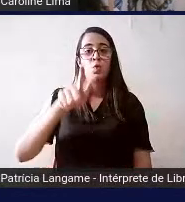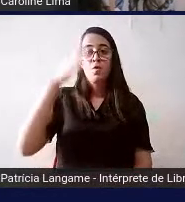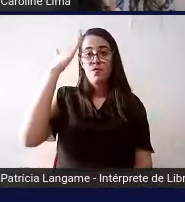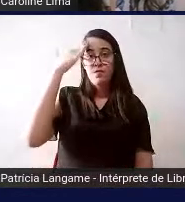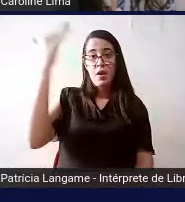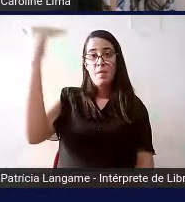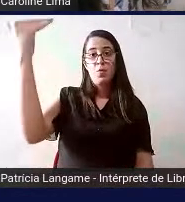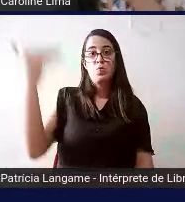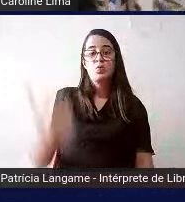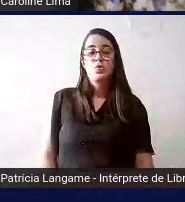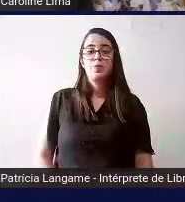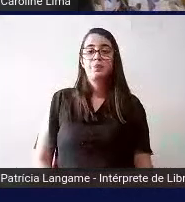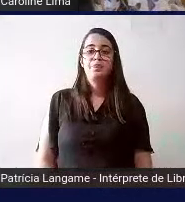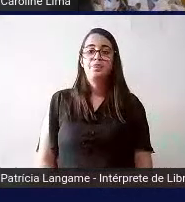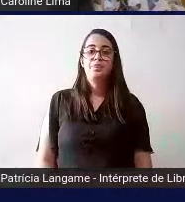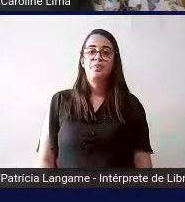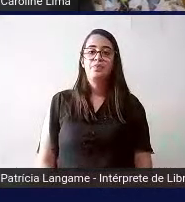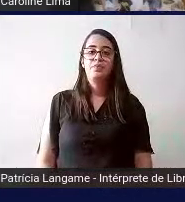passa pra mim por favor